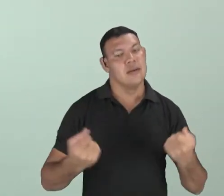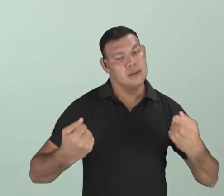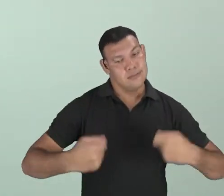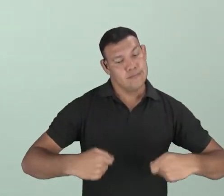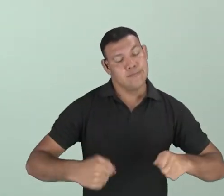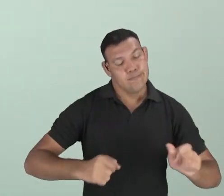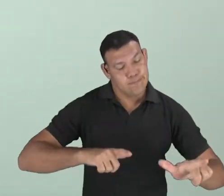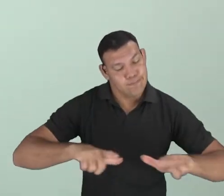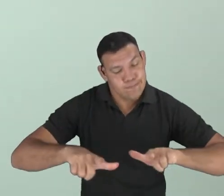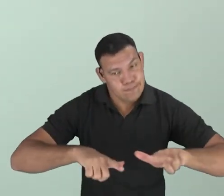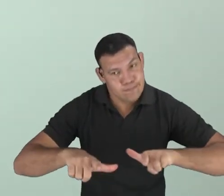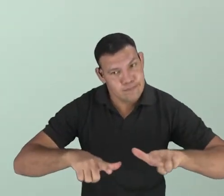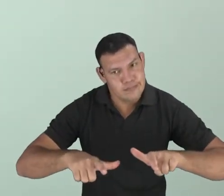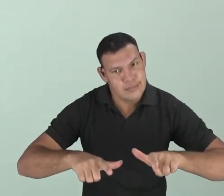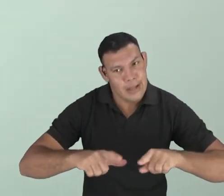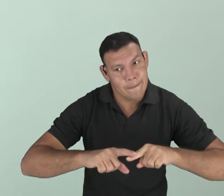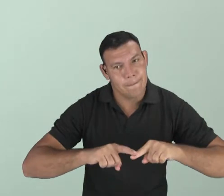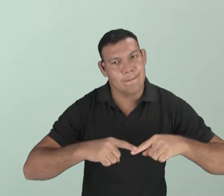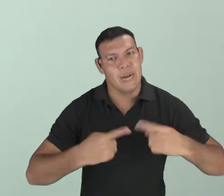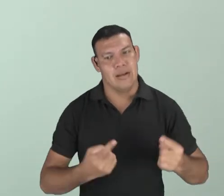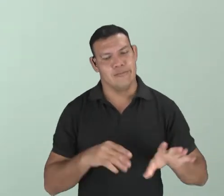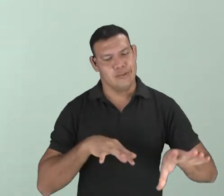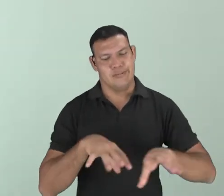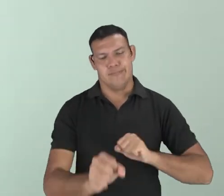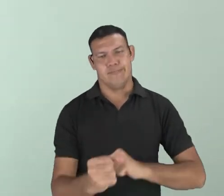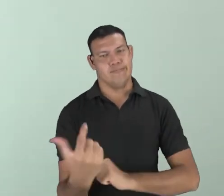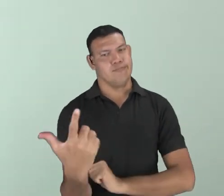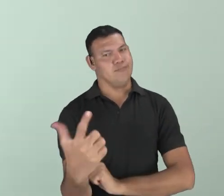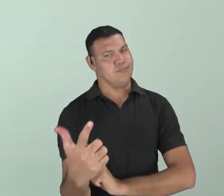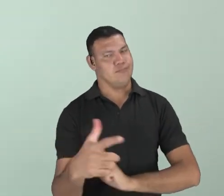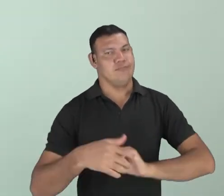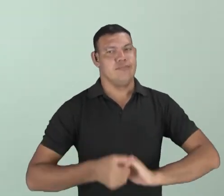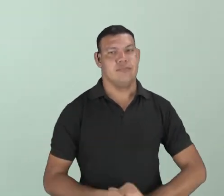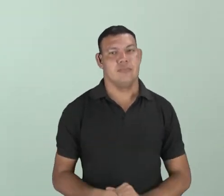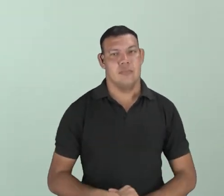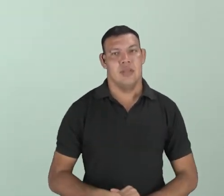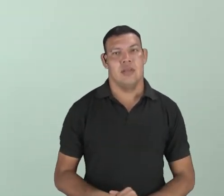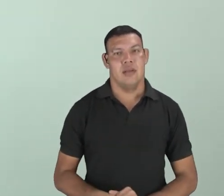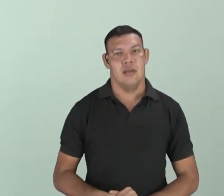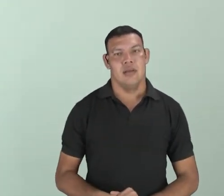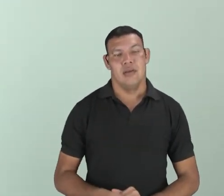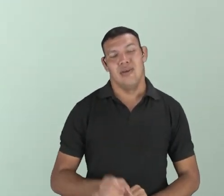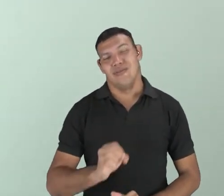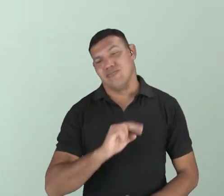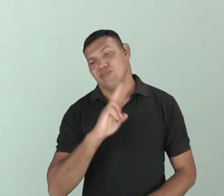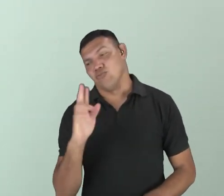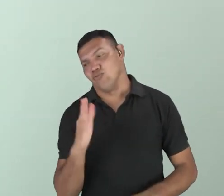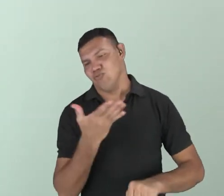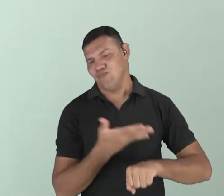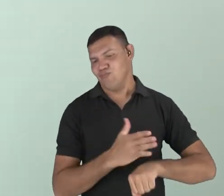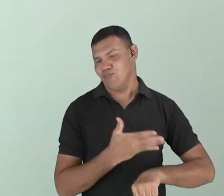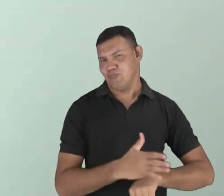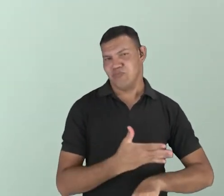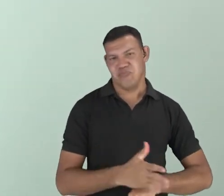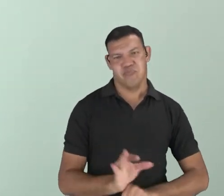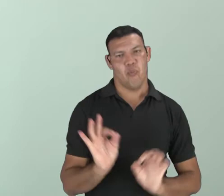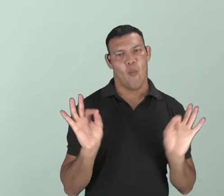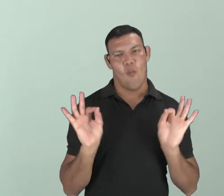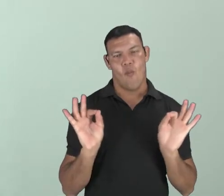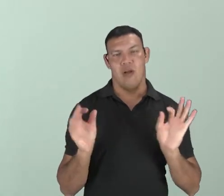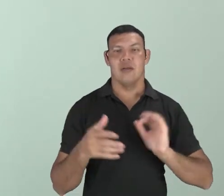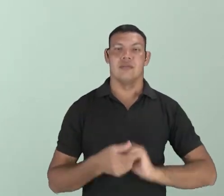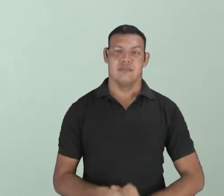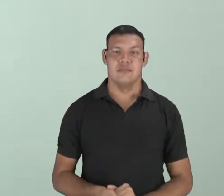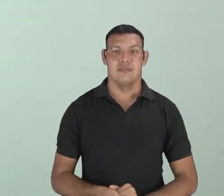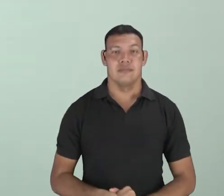precisam trabalhar, mas às vezes elas não têm o nível de escolaridade ou não praticaram tanto português, né? A norma